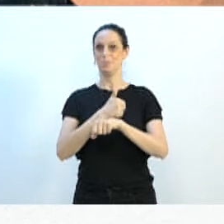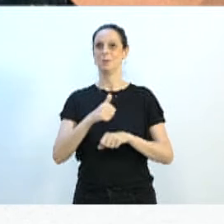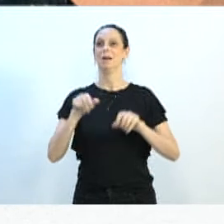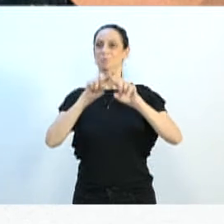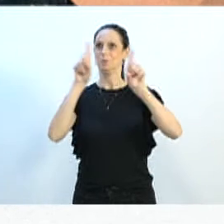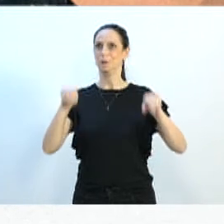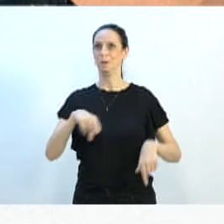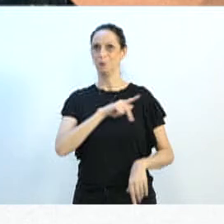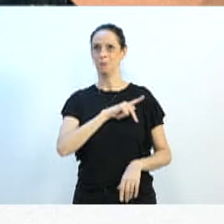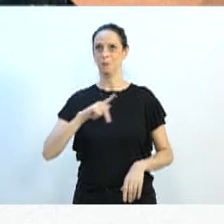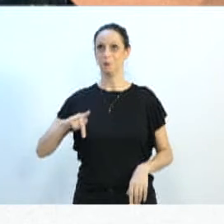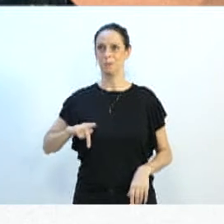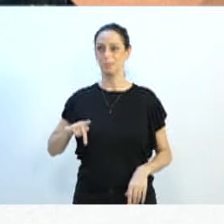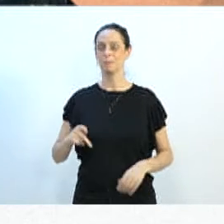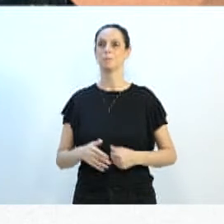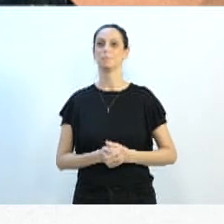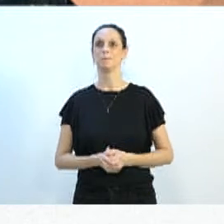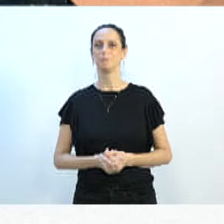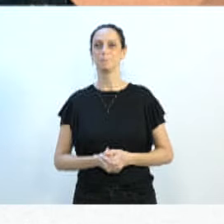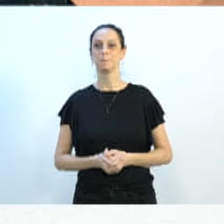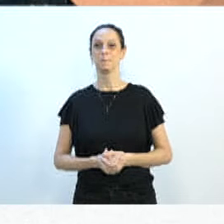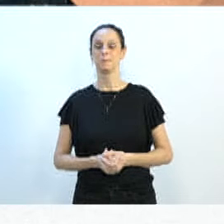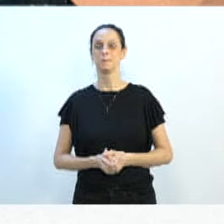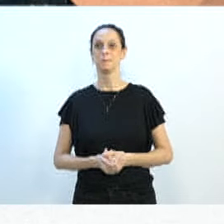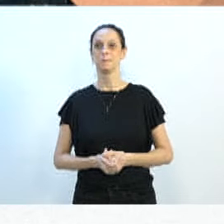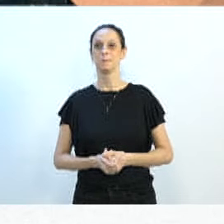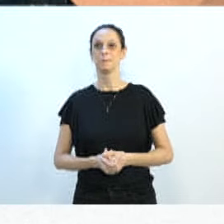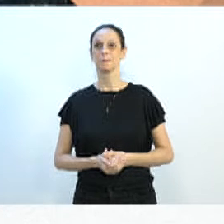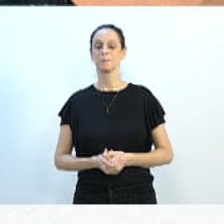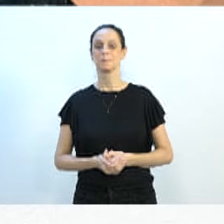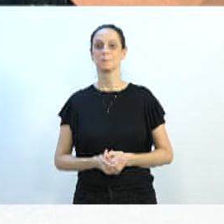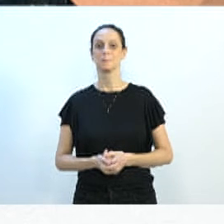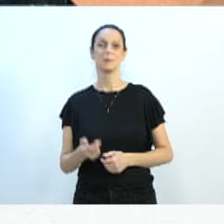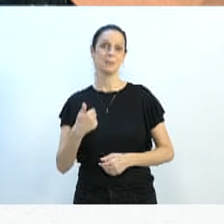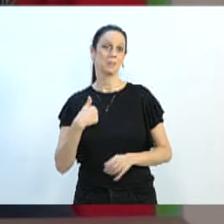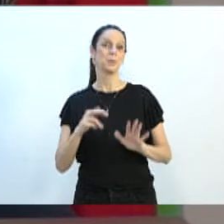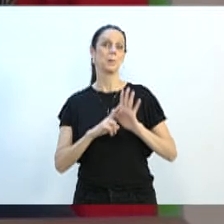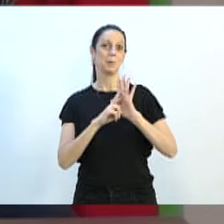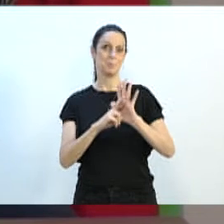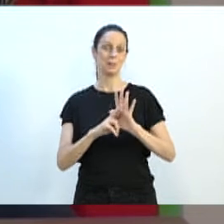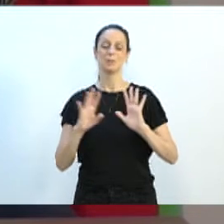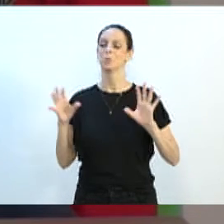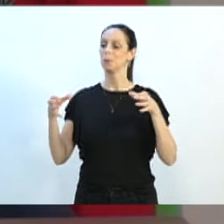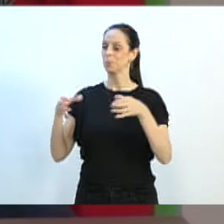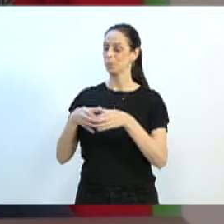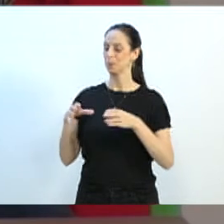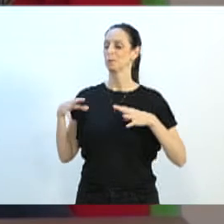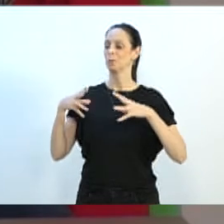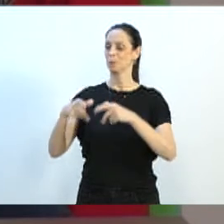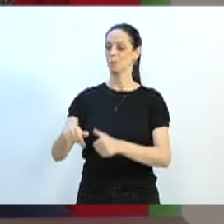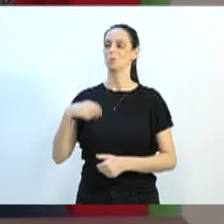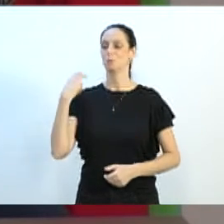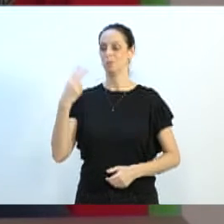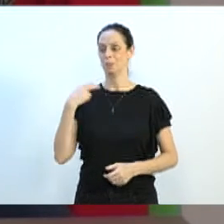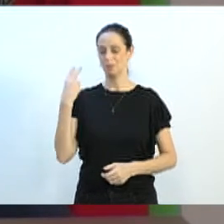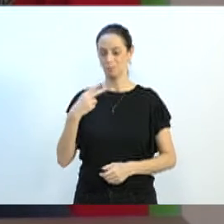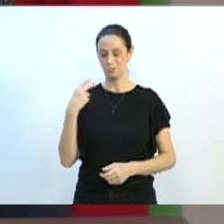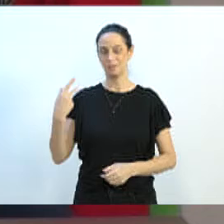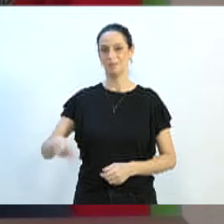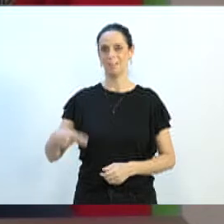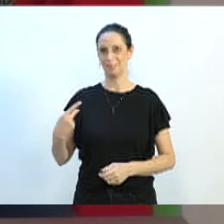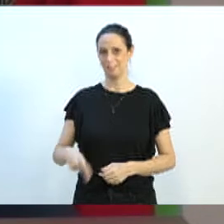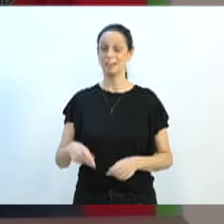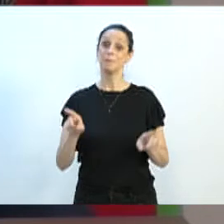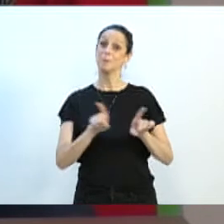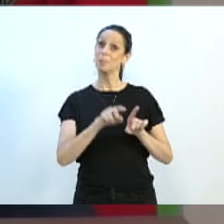uma forma muito atenciosa, tenho certeza que falo não apenas no meu nome, mas no nome de todos os vereadores e vereadoras dessa casa, os servidores públicos que aqui